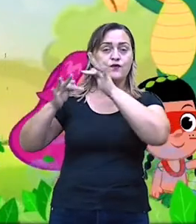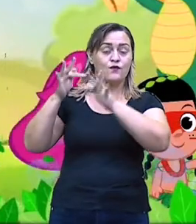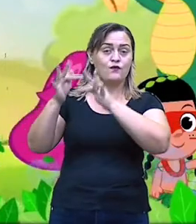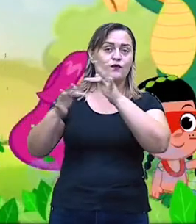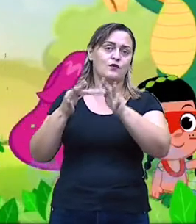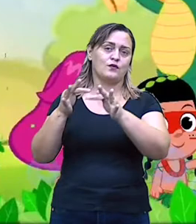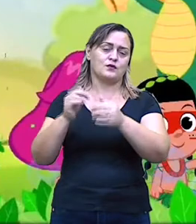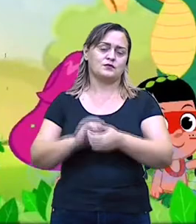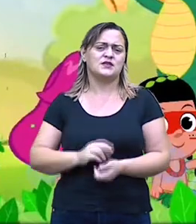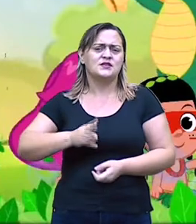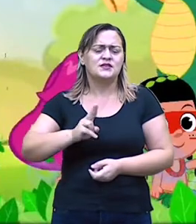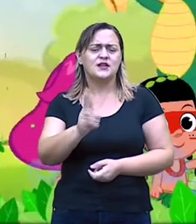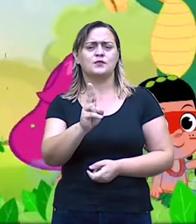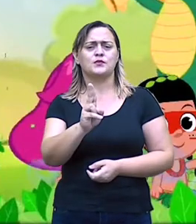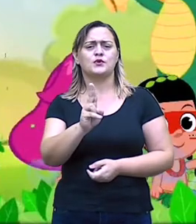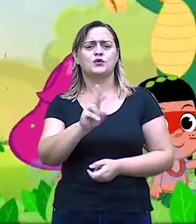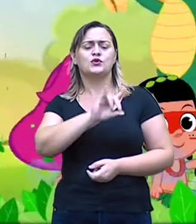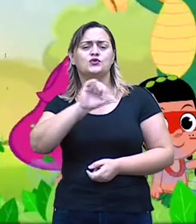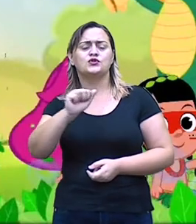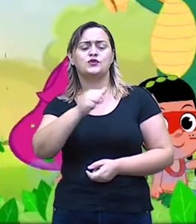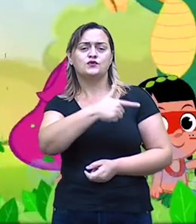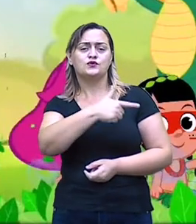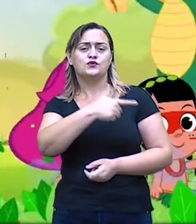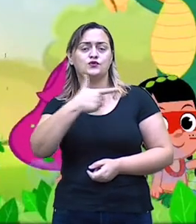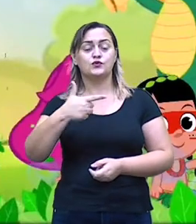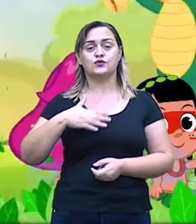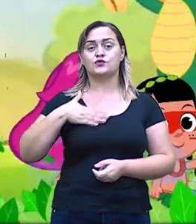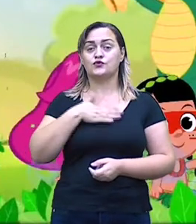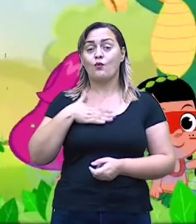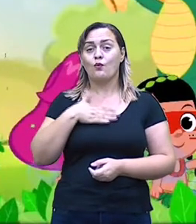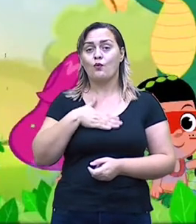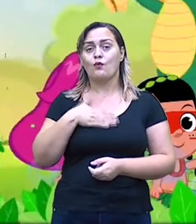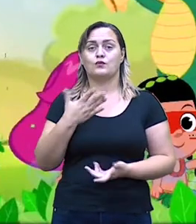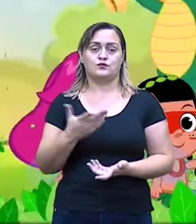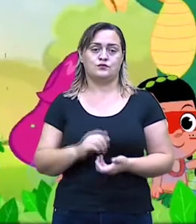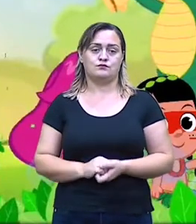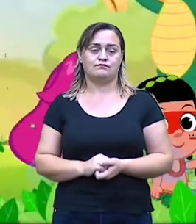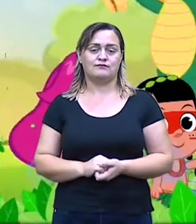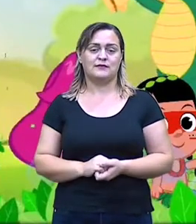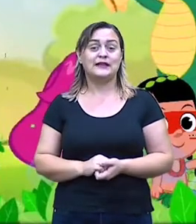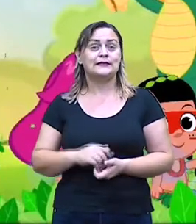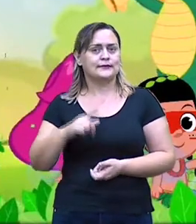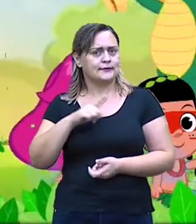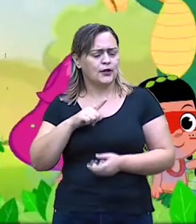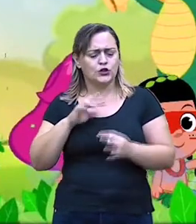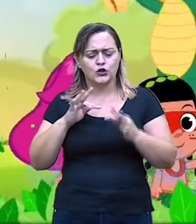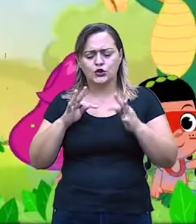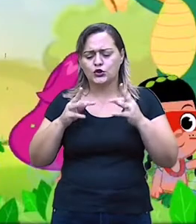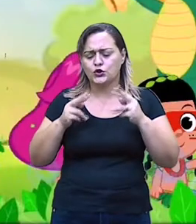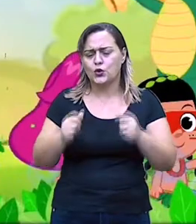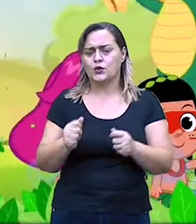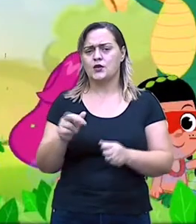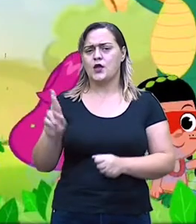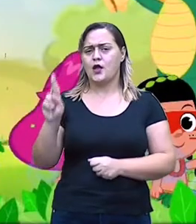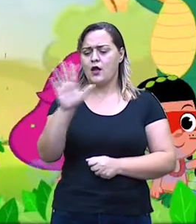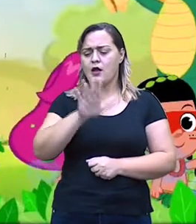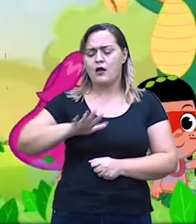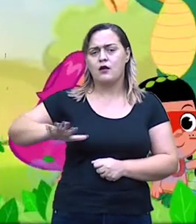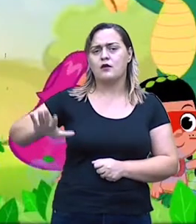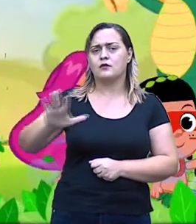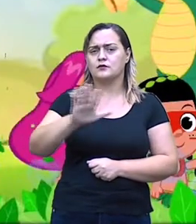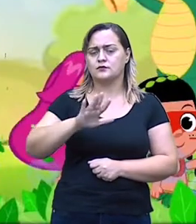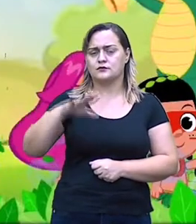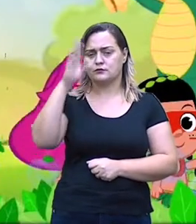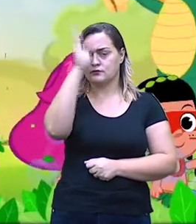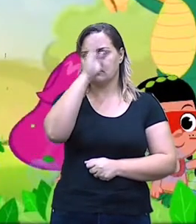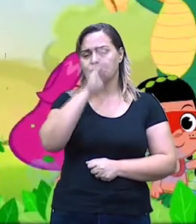Folclore brasileiro está presente nas cinco regiões. Isso que formam o Brasil. A palavra folclore possui